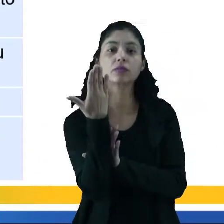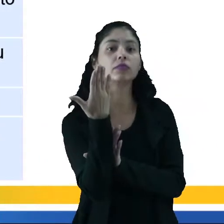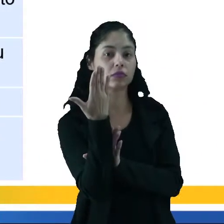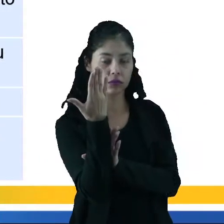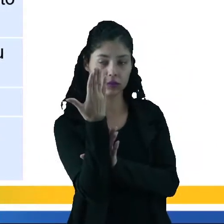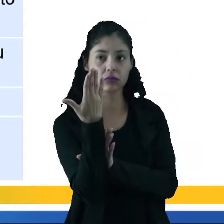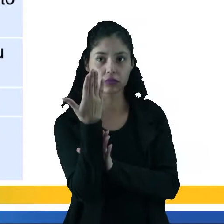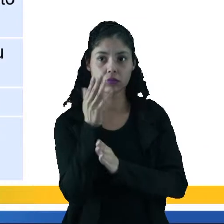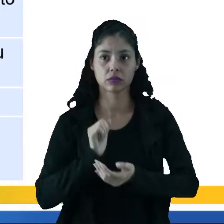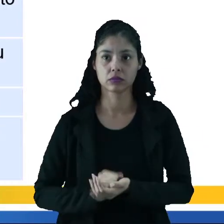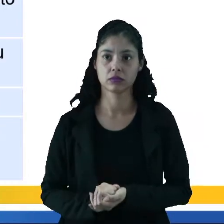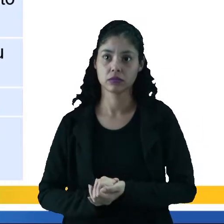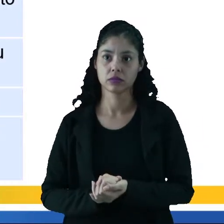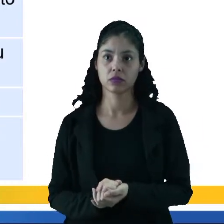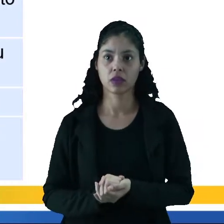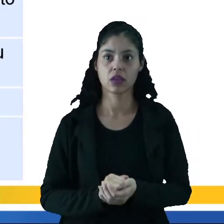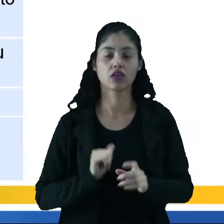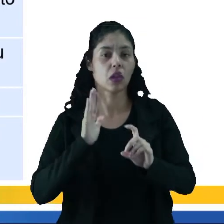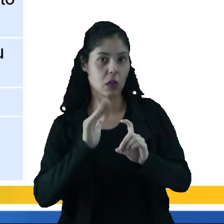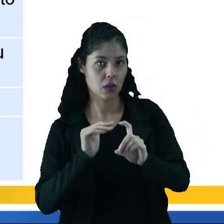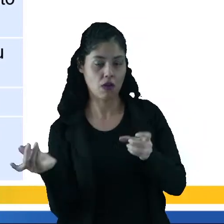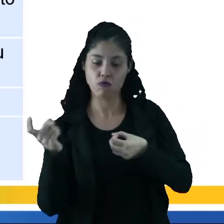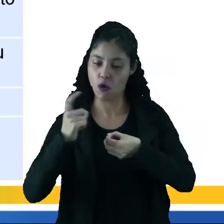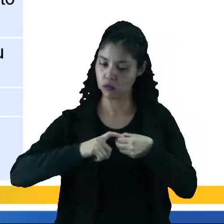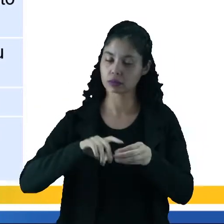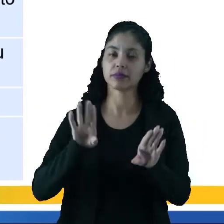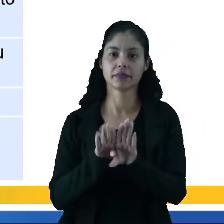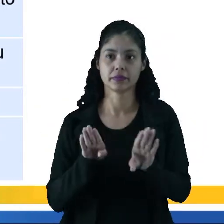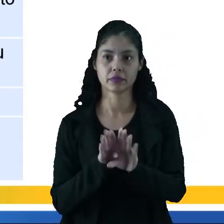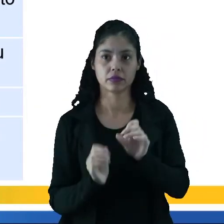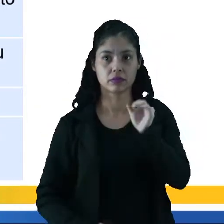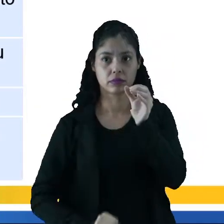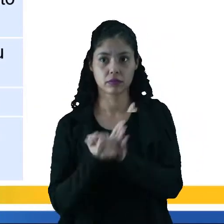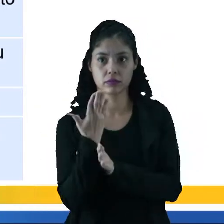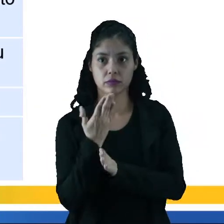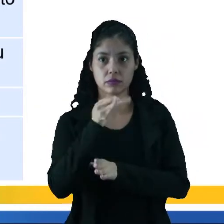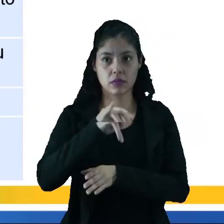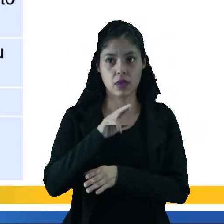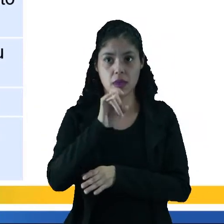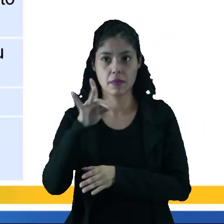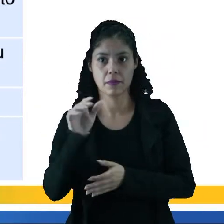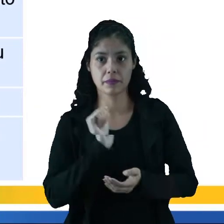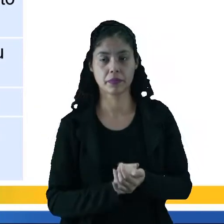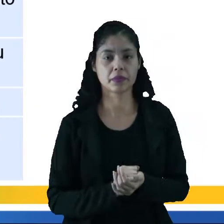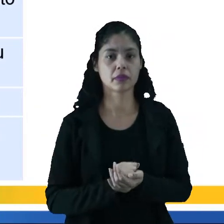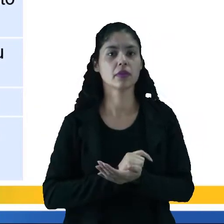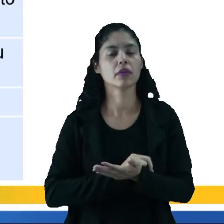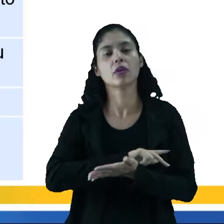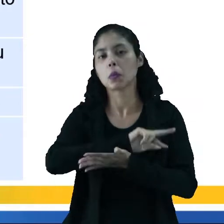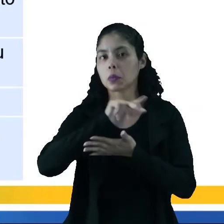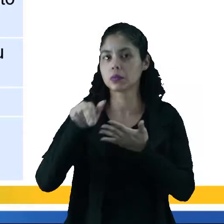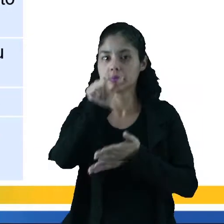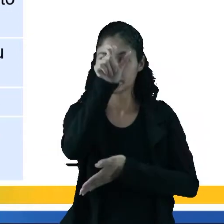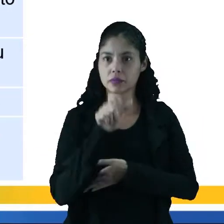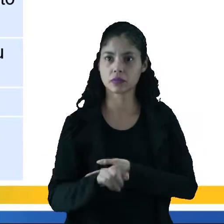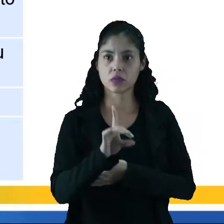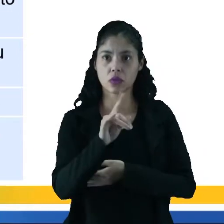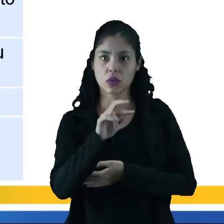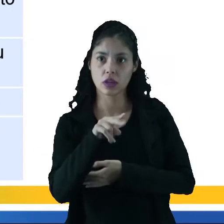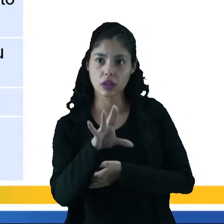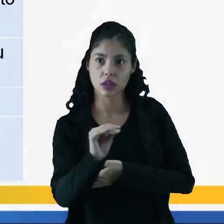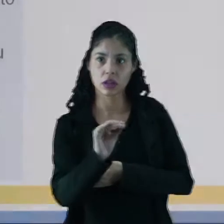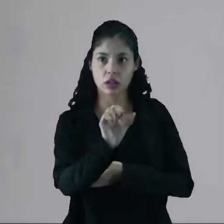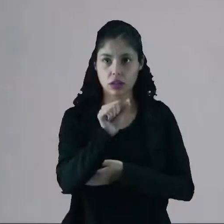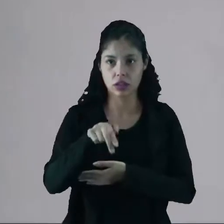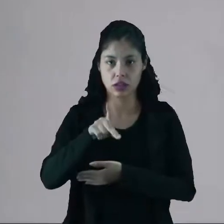ainda estão aí os religiosos, mas os mitológicos voltam, surge a imprensa, e os principais artistas são Donatello